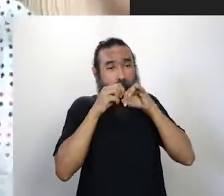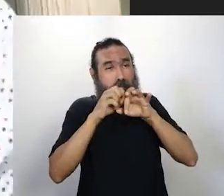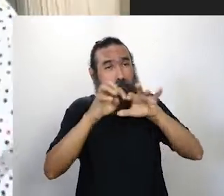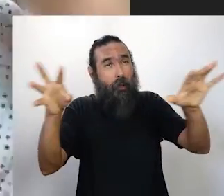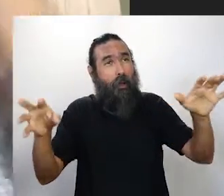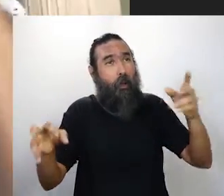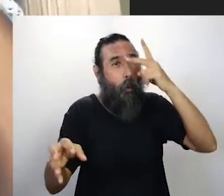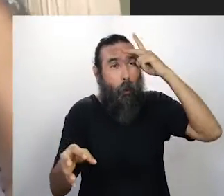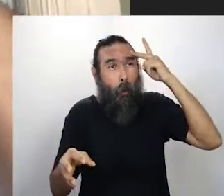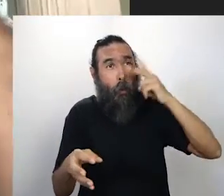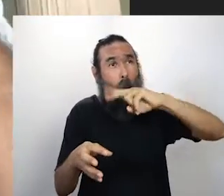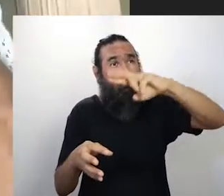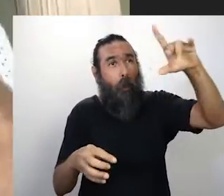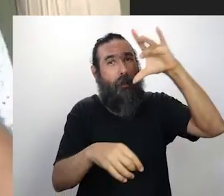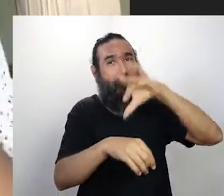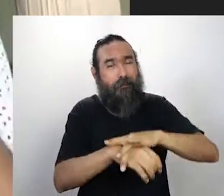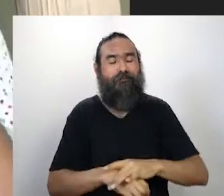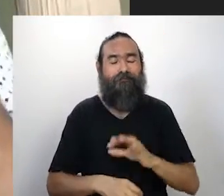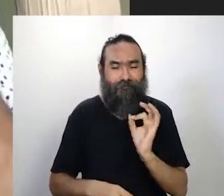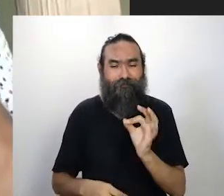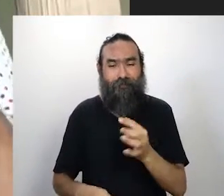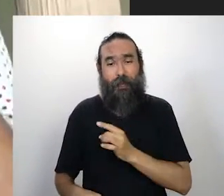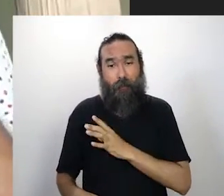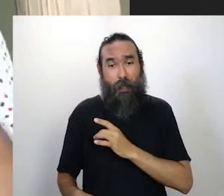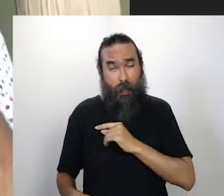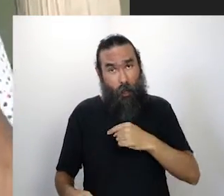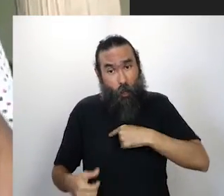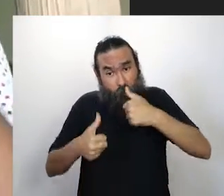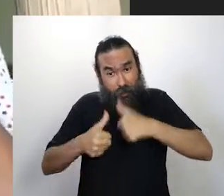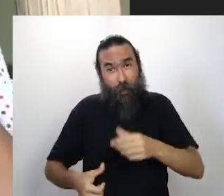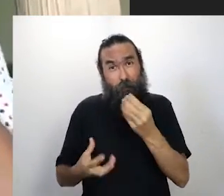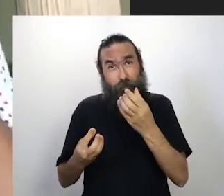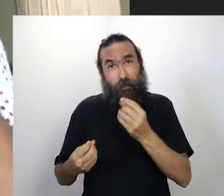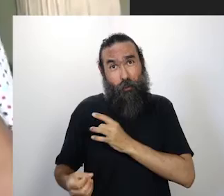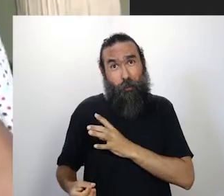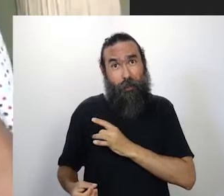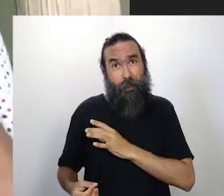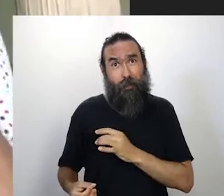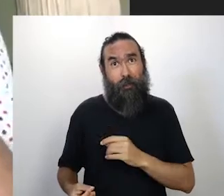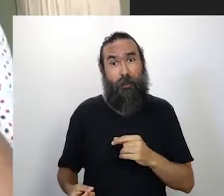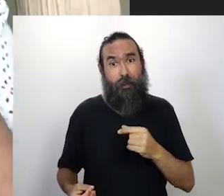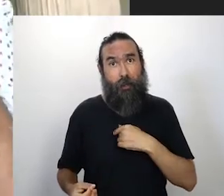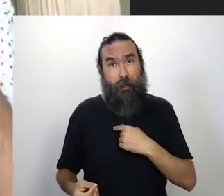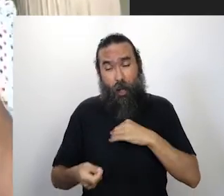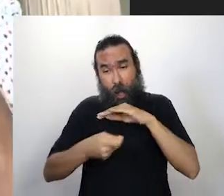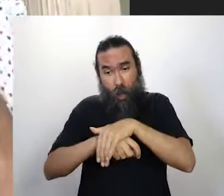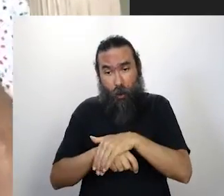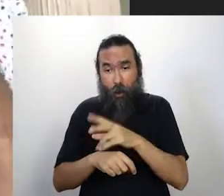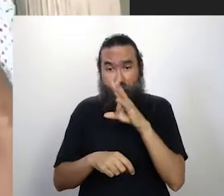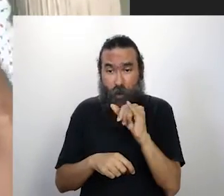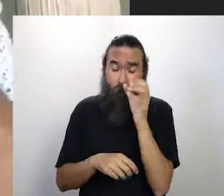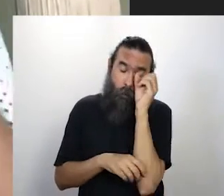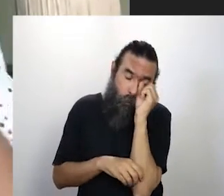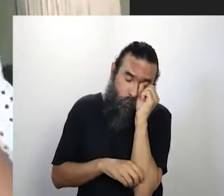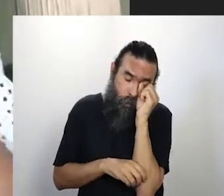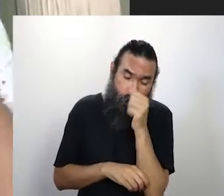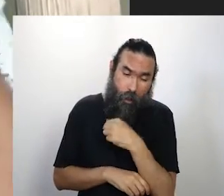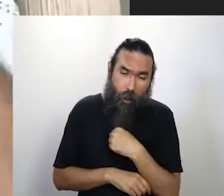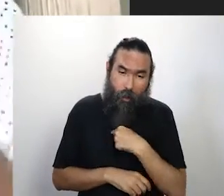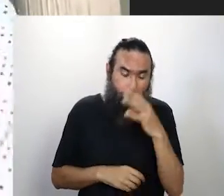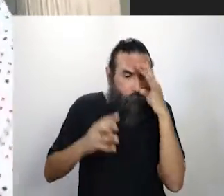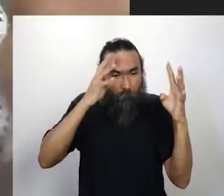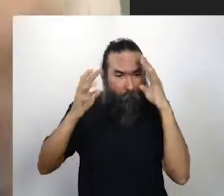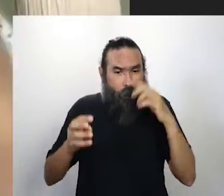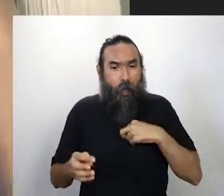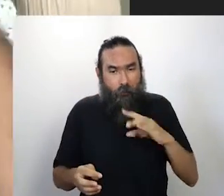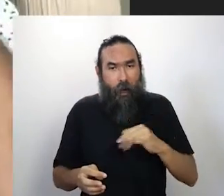realidade é um medo que dá, teve um dia que eu fiquei tão assustado que eu fui dormir e que os olhos começaram a fechar para mim, eu estava morrendo, e na realidade o medo da bexiga lixo,